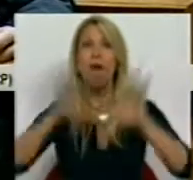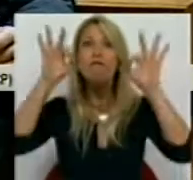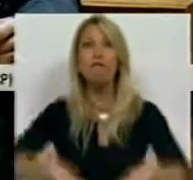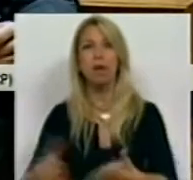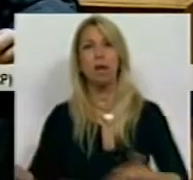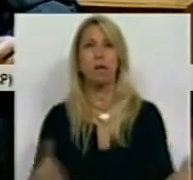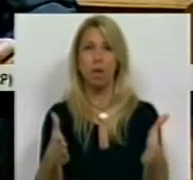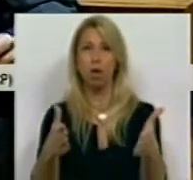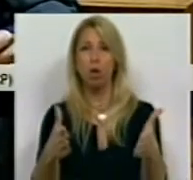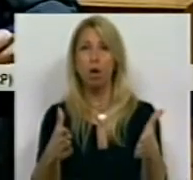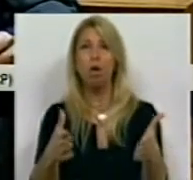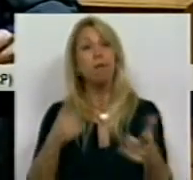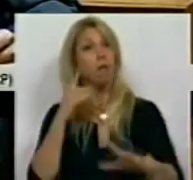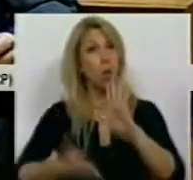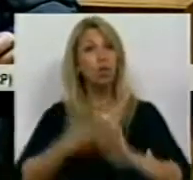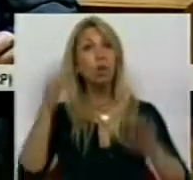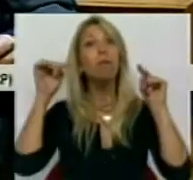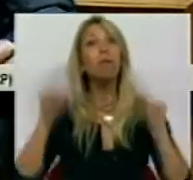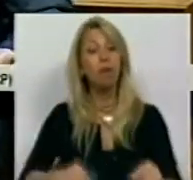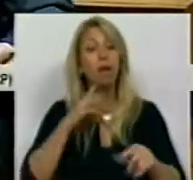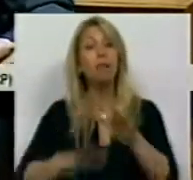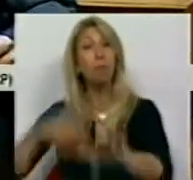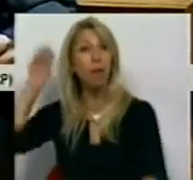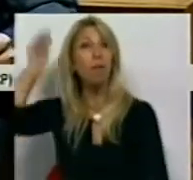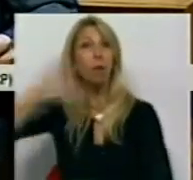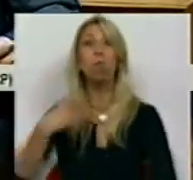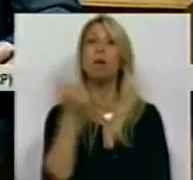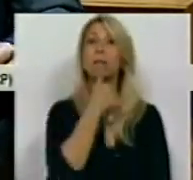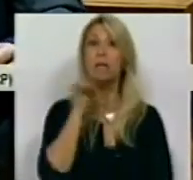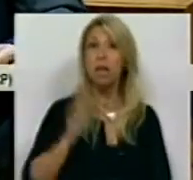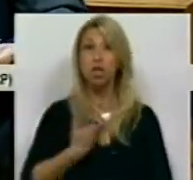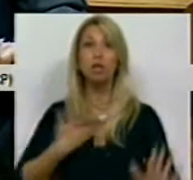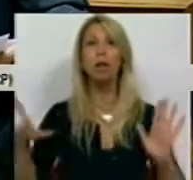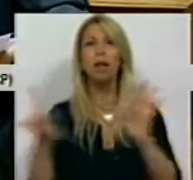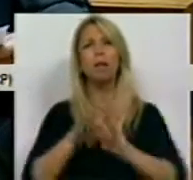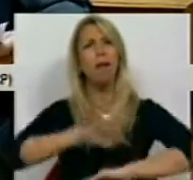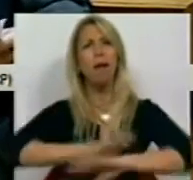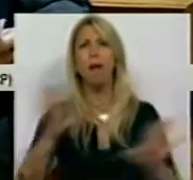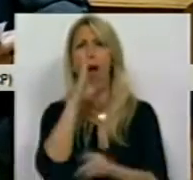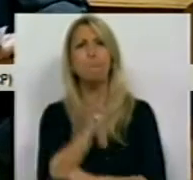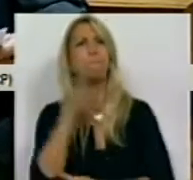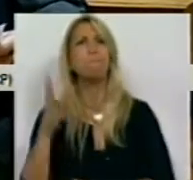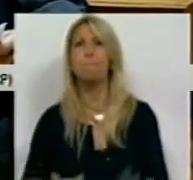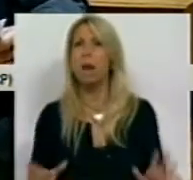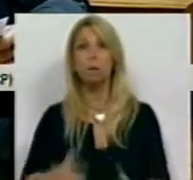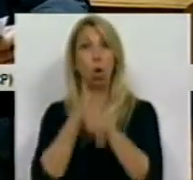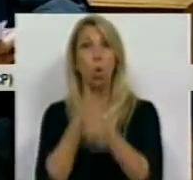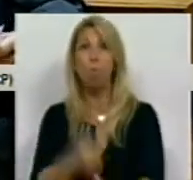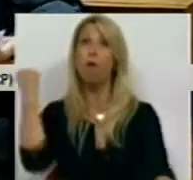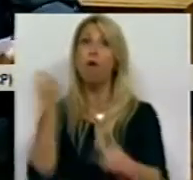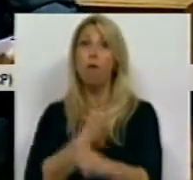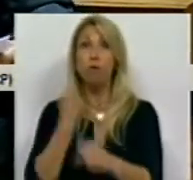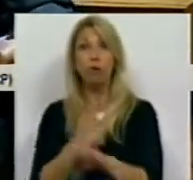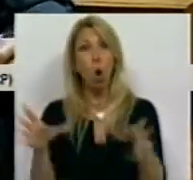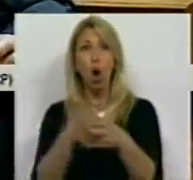caminho. E é urgente que a Assembleia da República de libere para que este decreto-lei deixe de estar em vigor, cumprindo o seu papel de